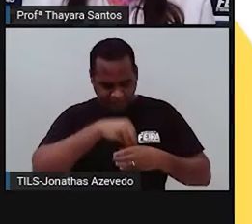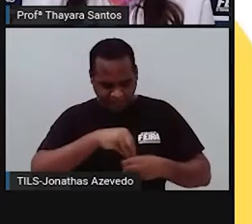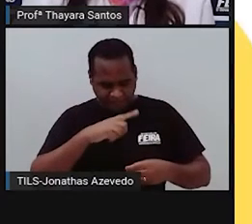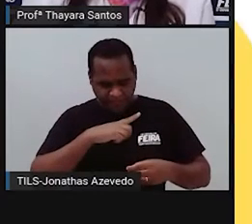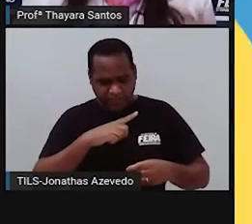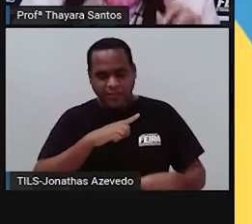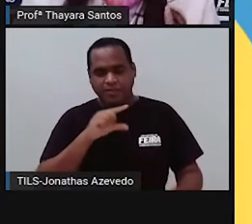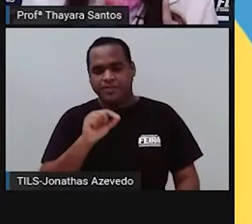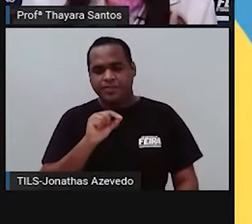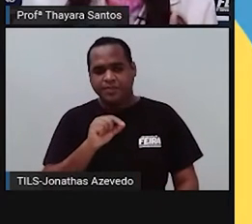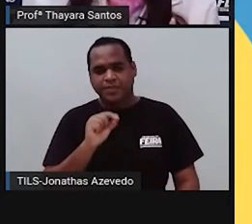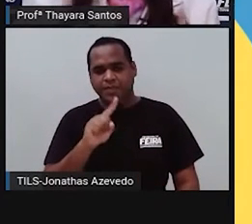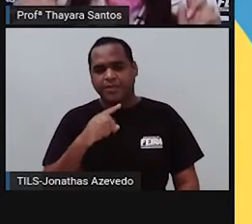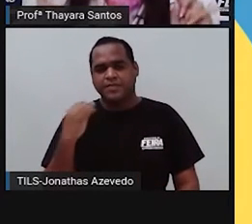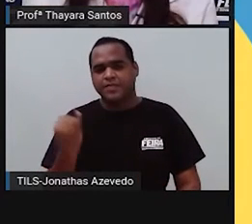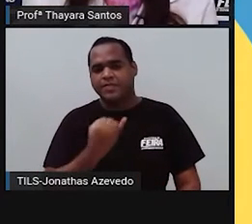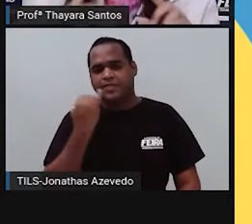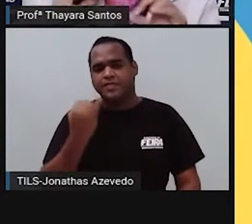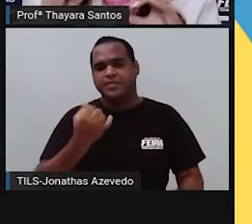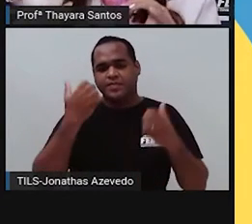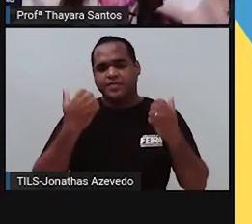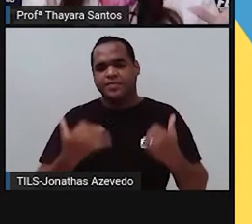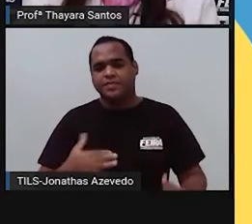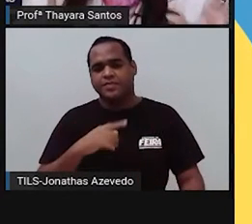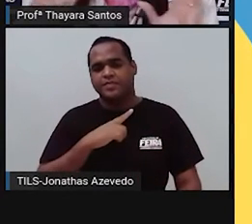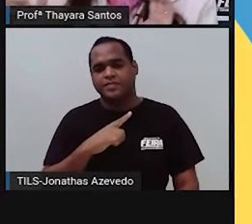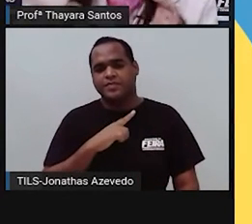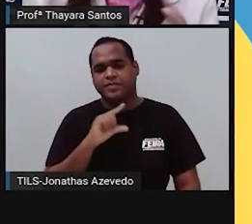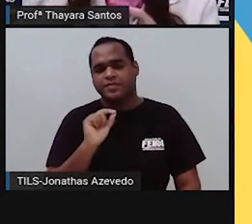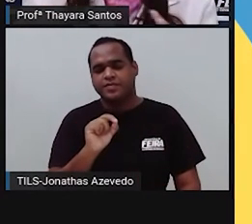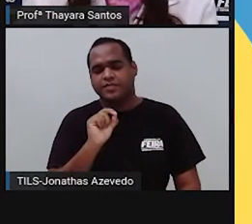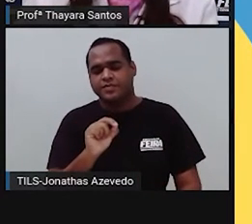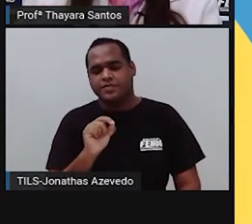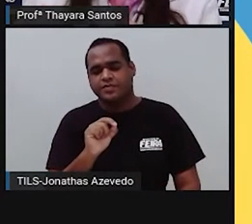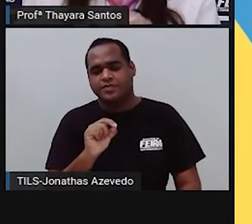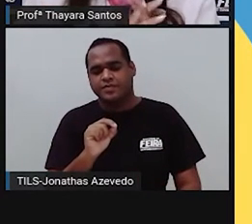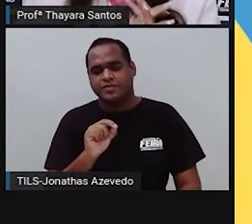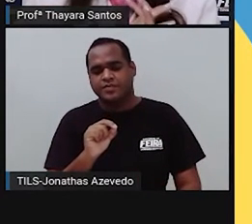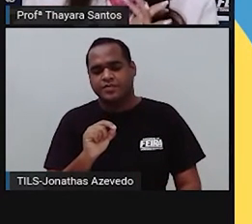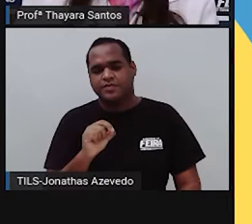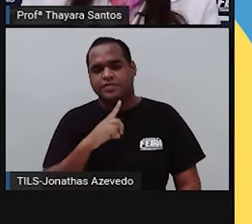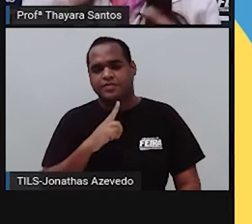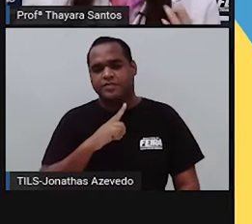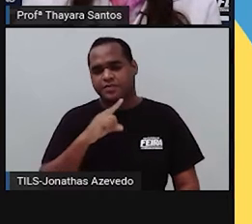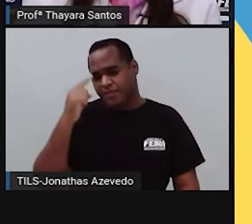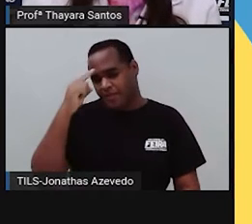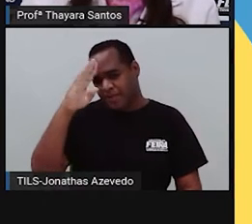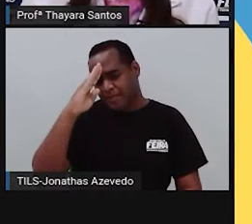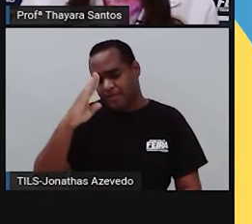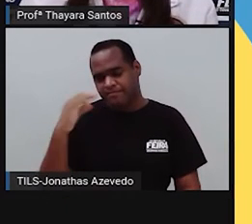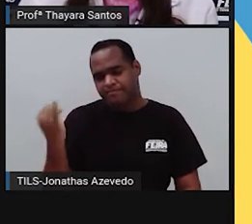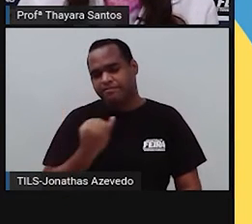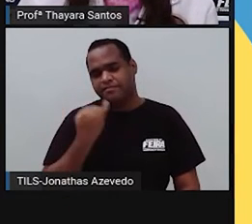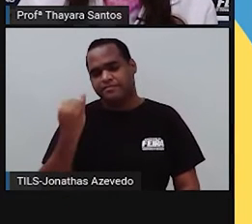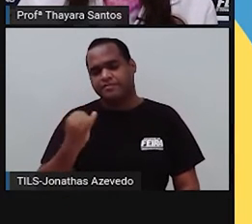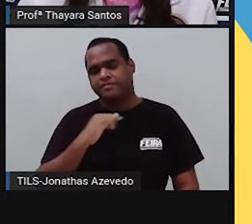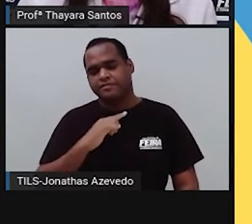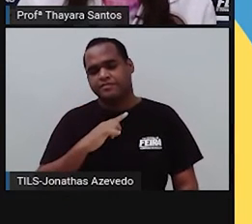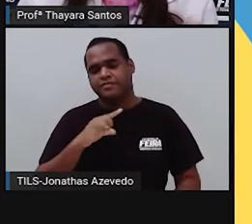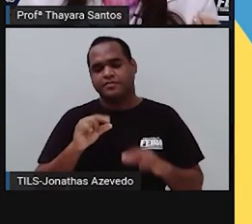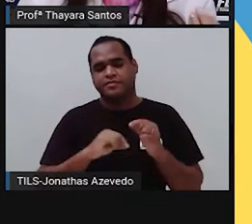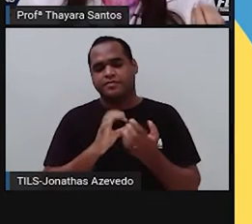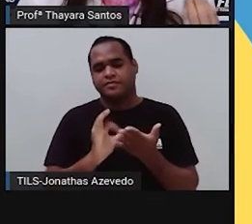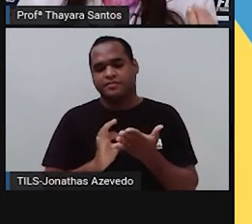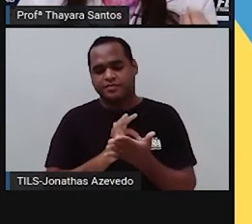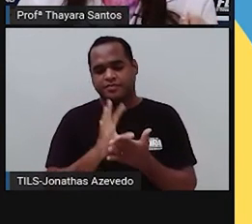E há uma coisa importante. De acordo com o lugar que eles se encontram, essas células vão ter características específicas. Por exemplo, as células